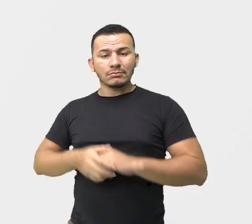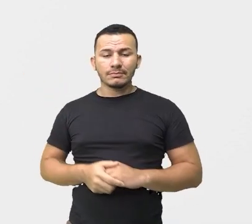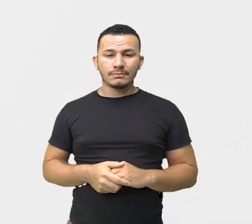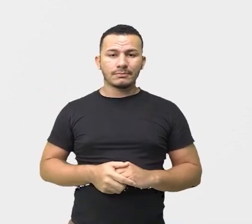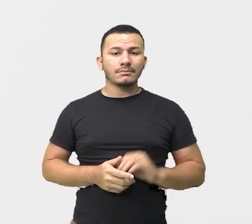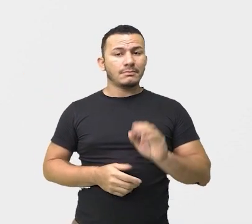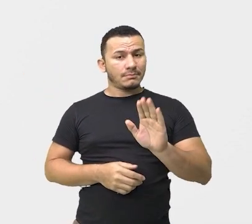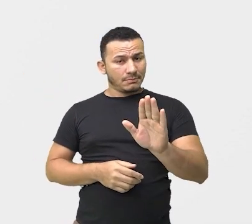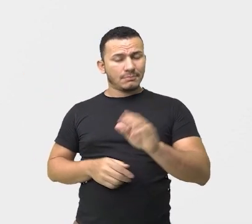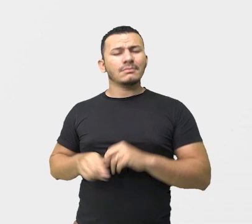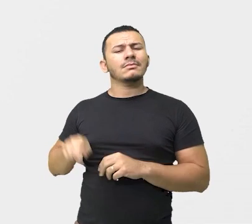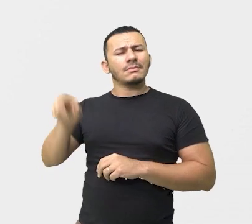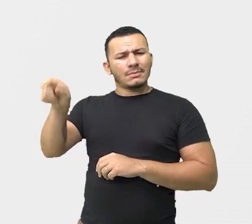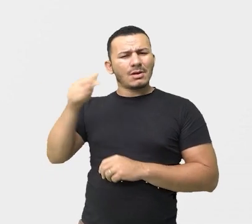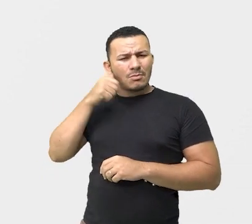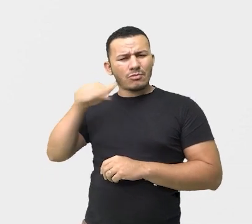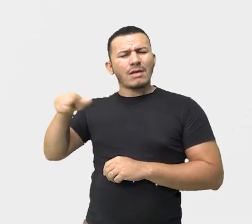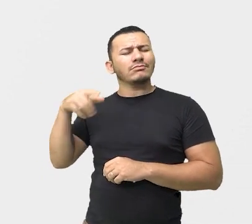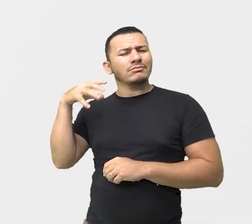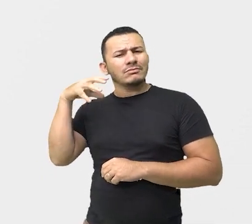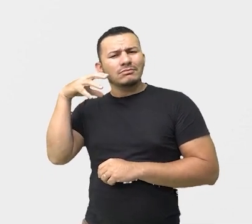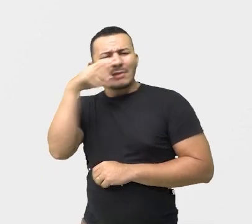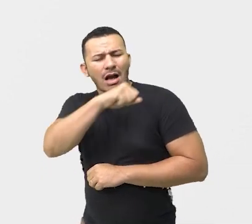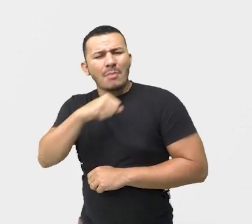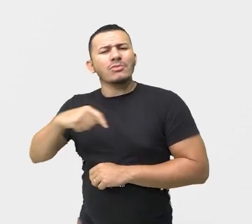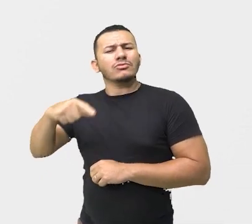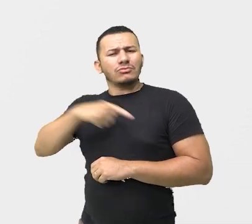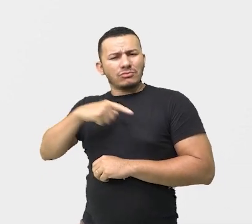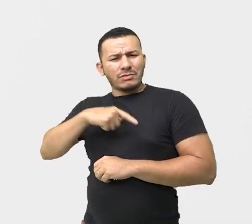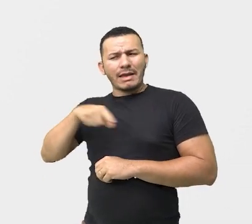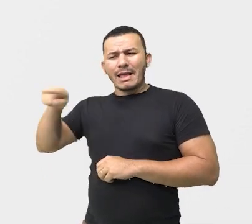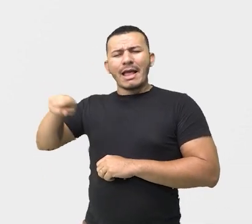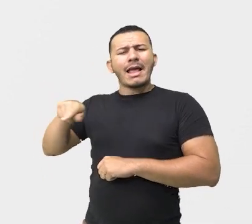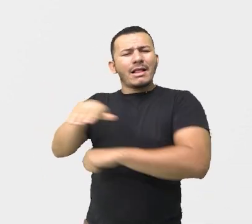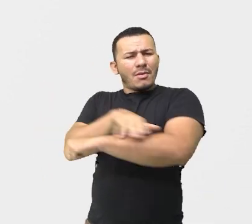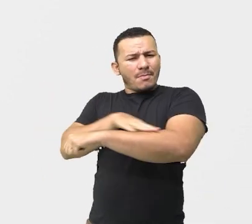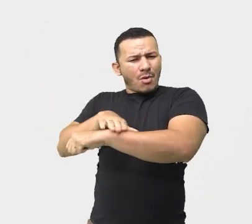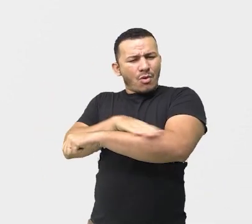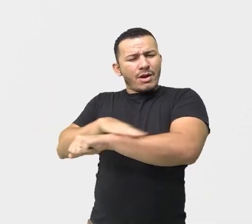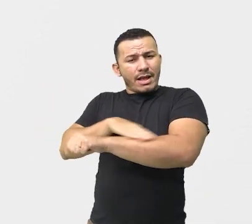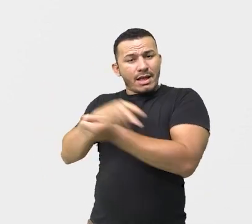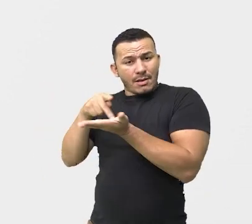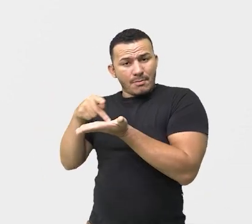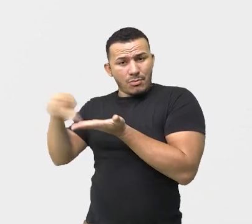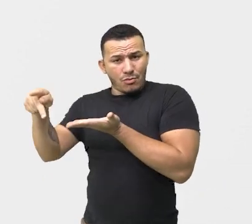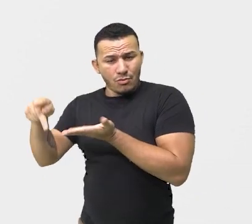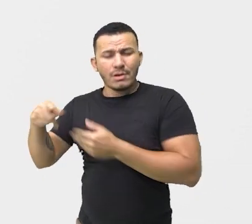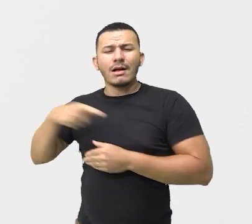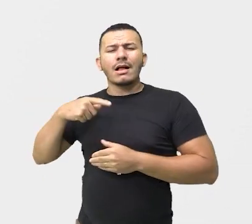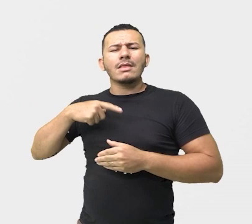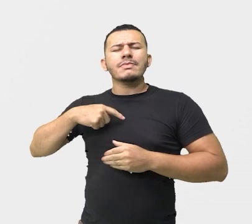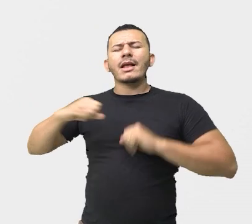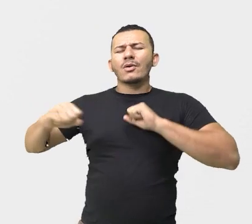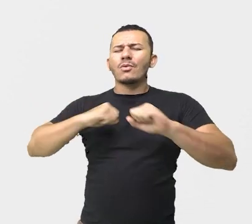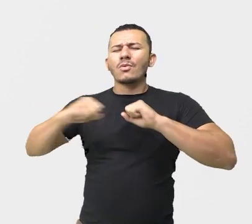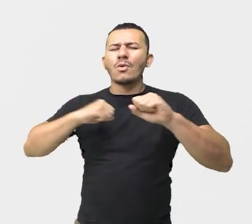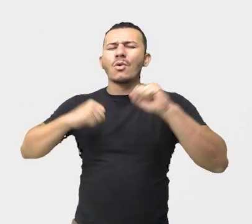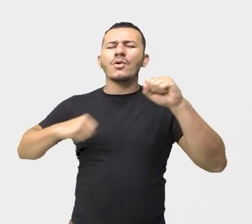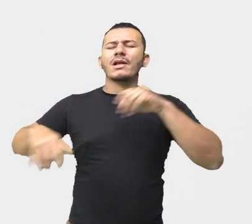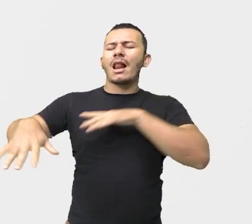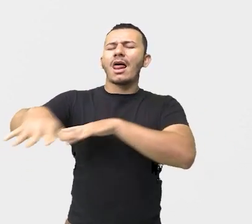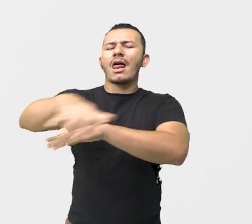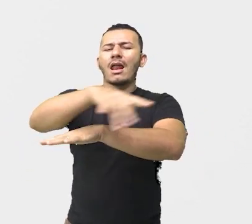Mais rápida que a ema selvagem, a morena virgem, corria o sertão e as